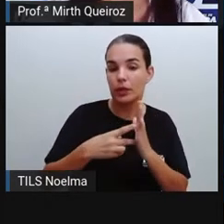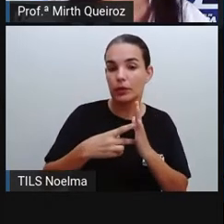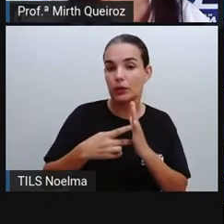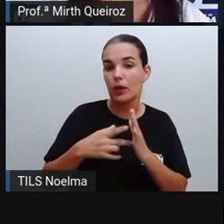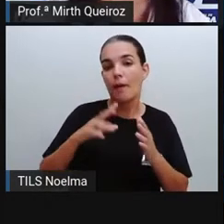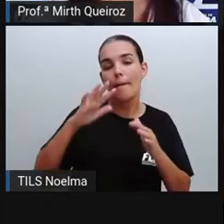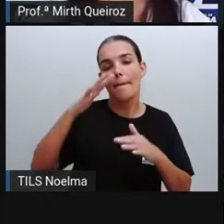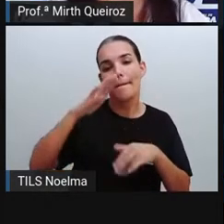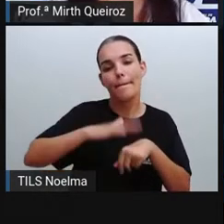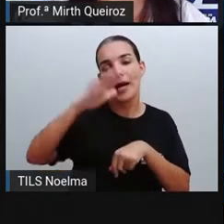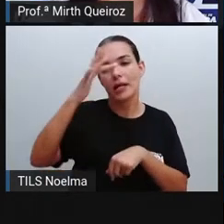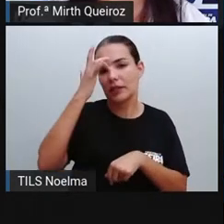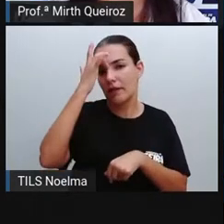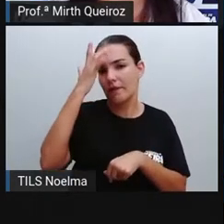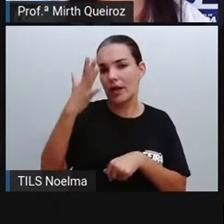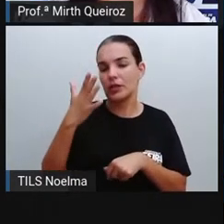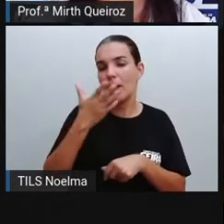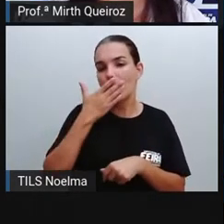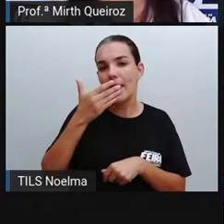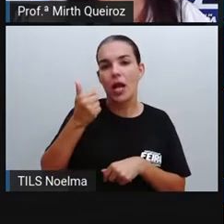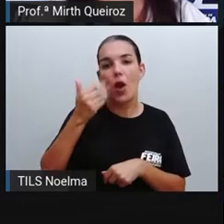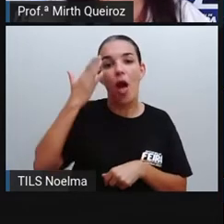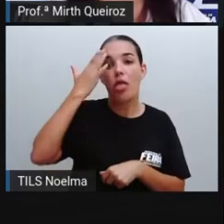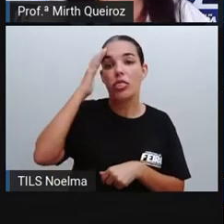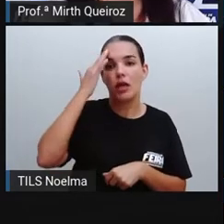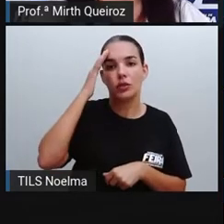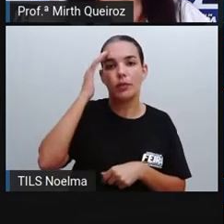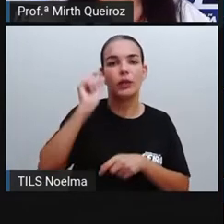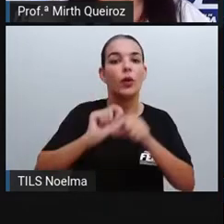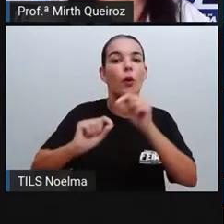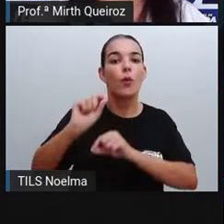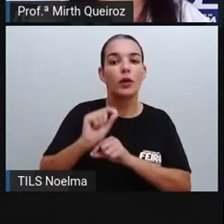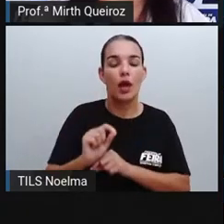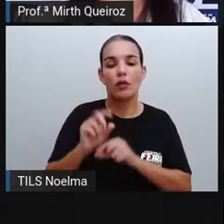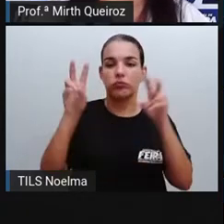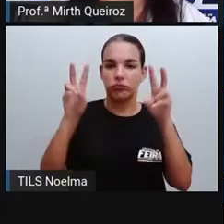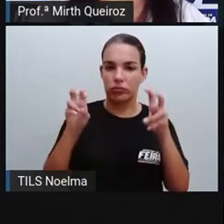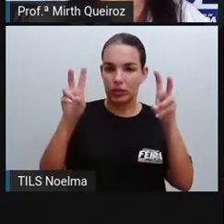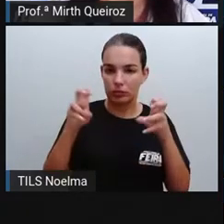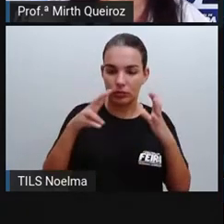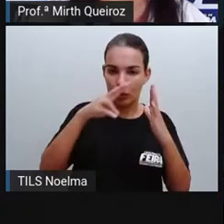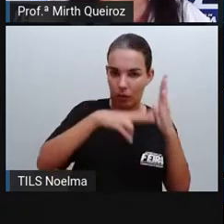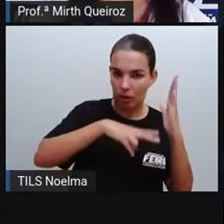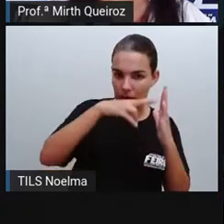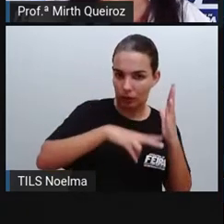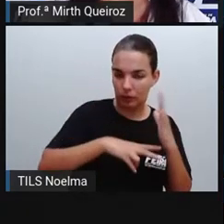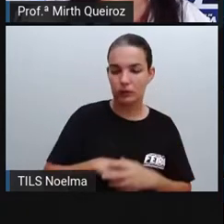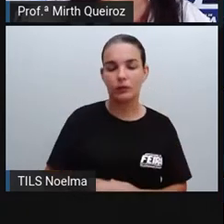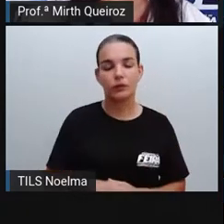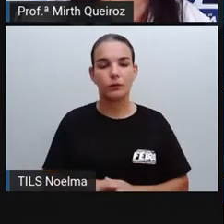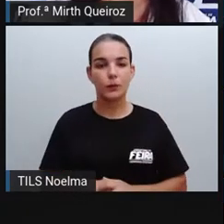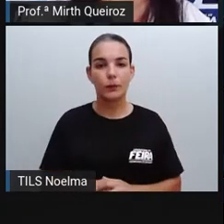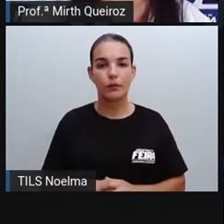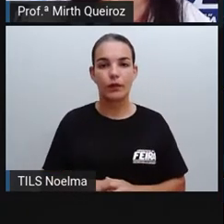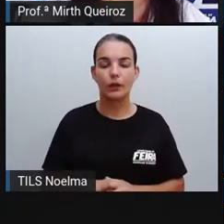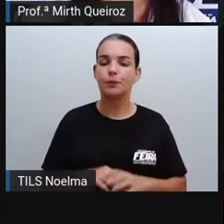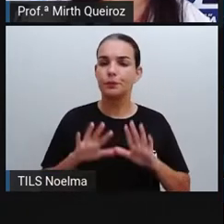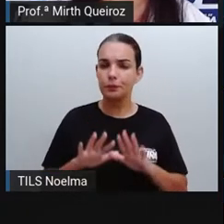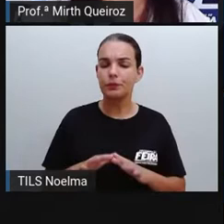forma um melhor entendimento aí deste leitor, certo? O